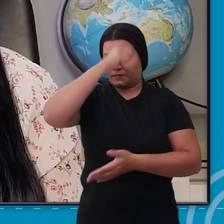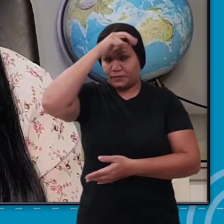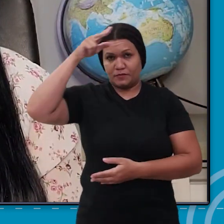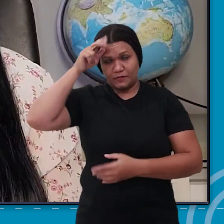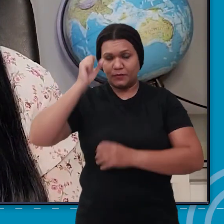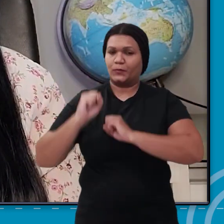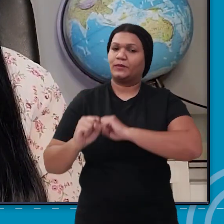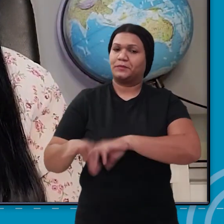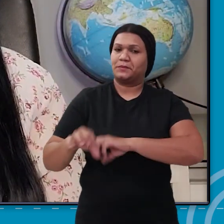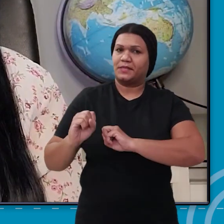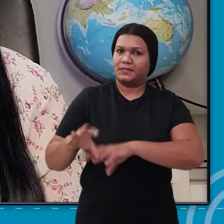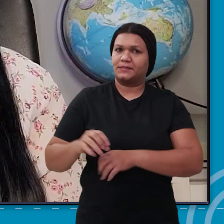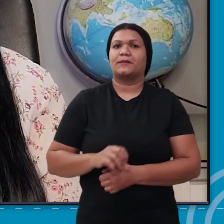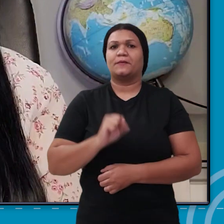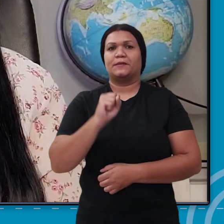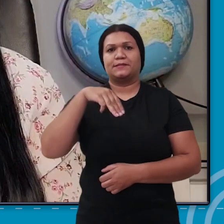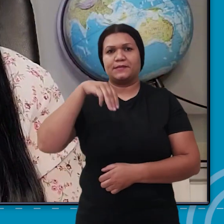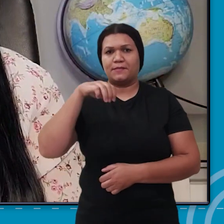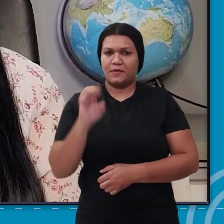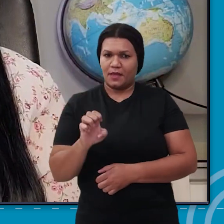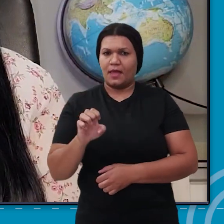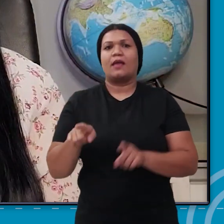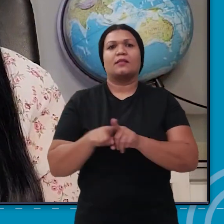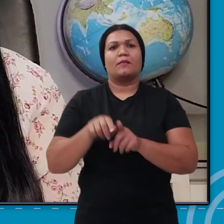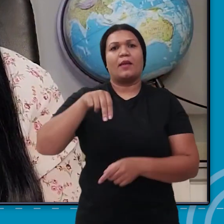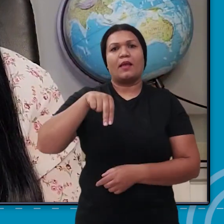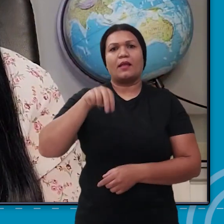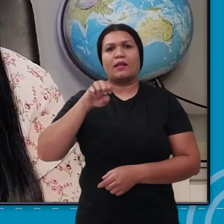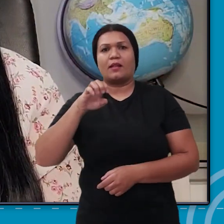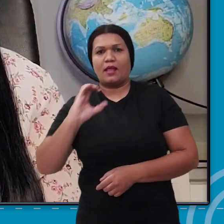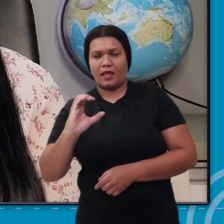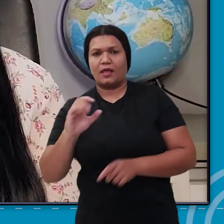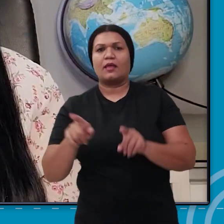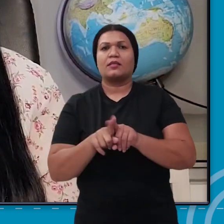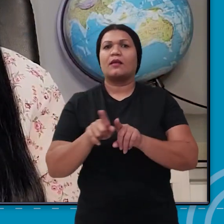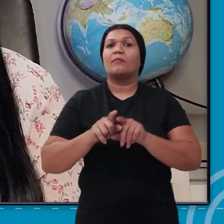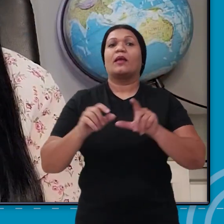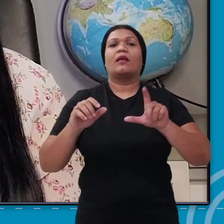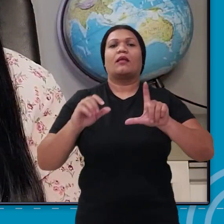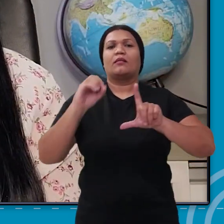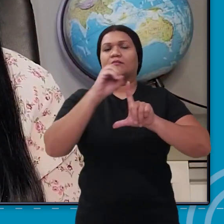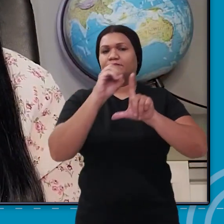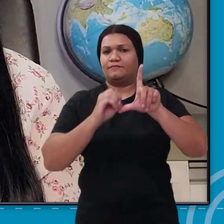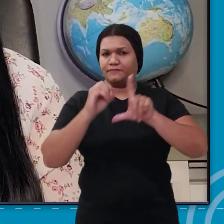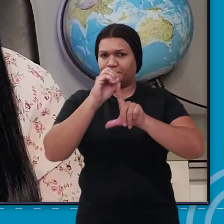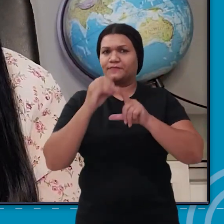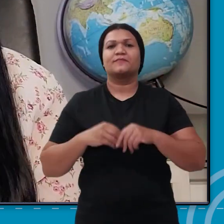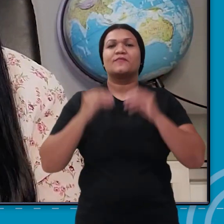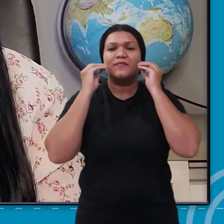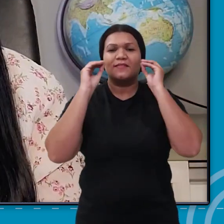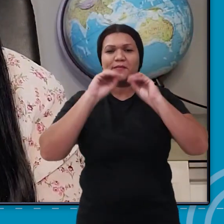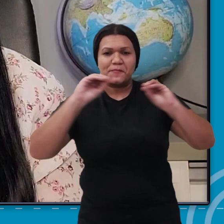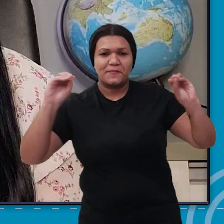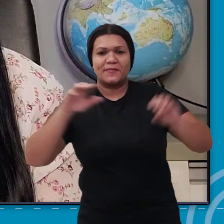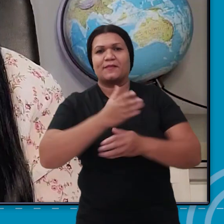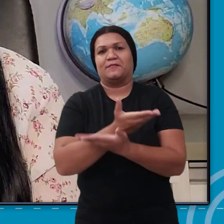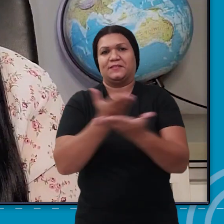de Educação, a SME, a UNEC, a TV UFG e o meu beijo para todos vocês.